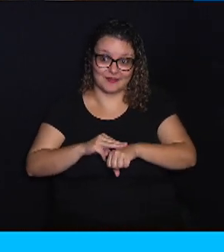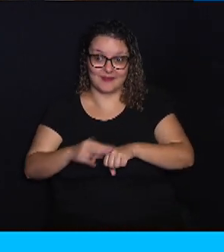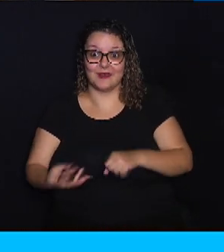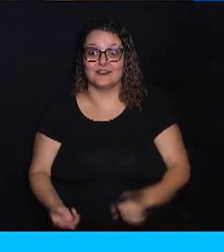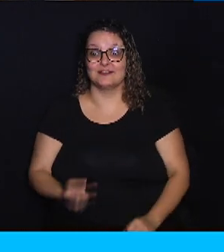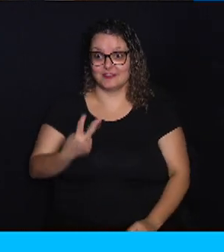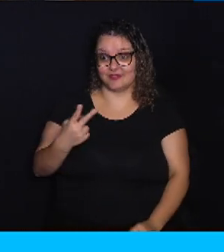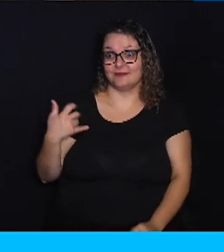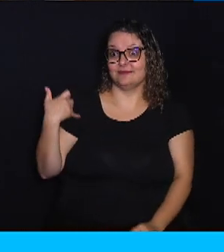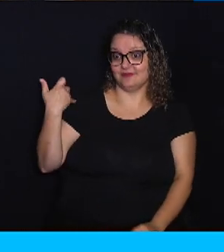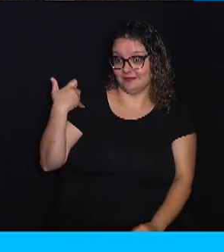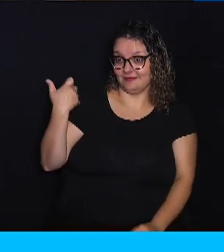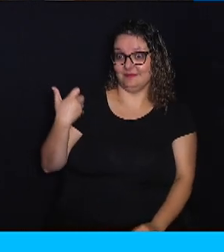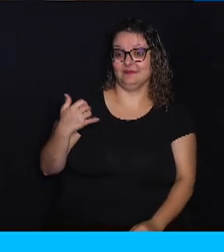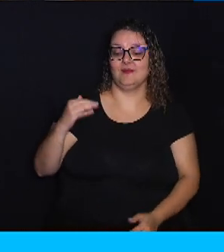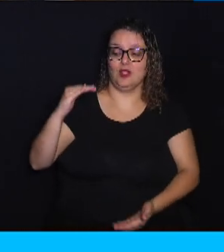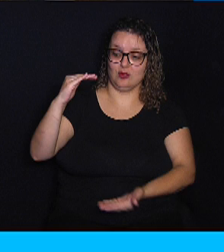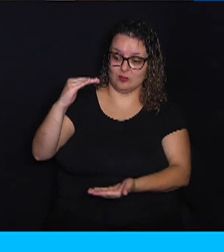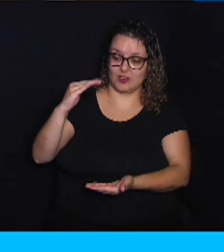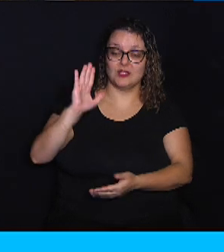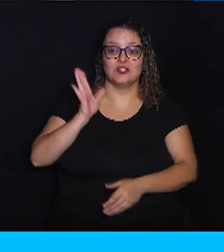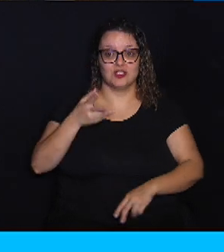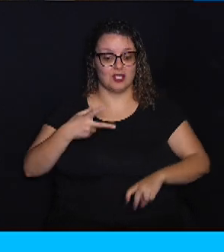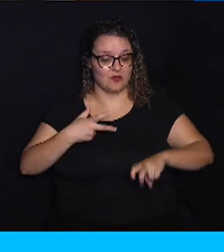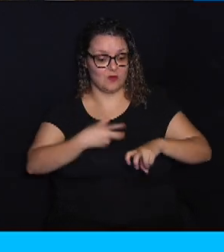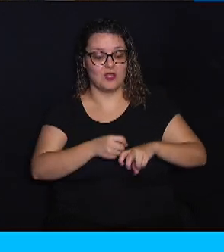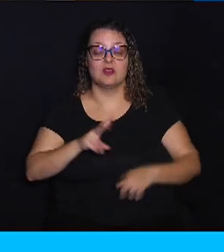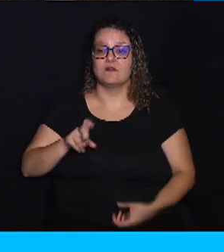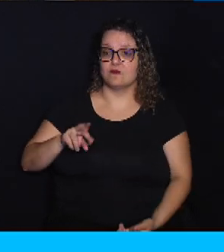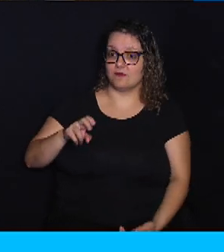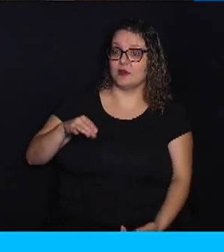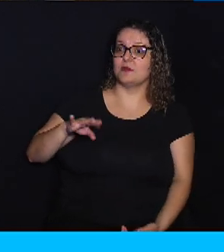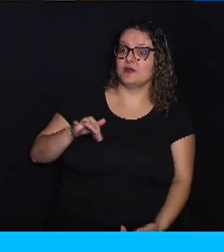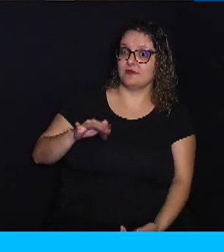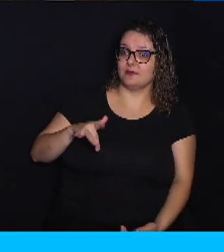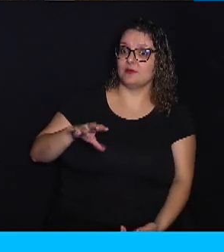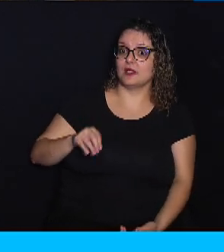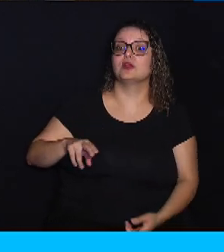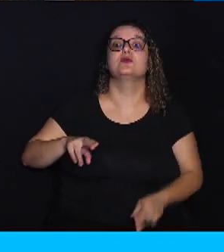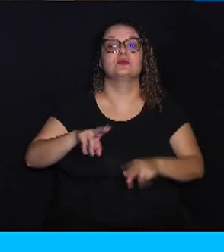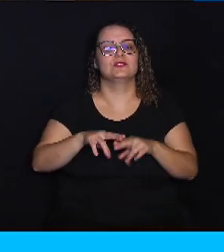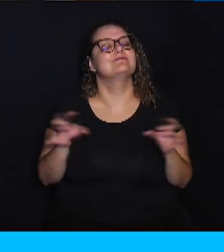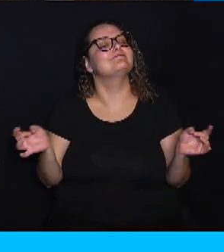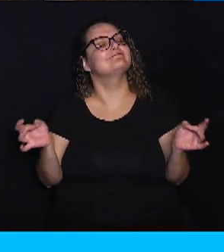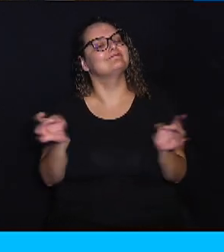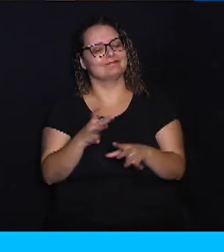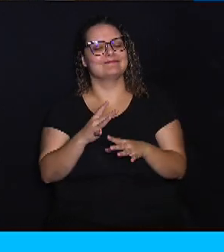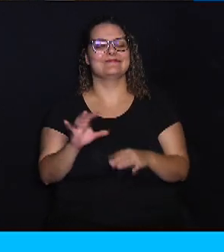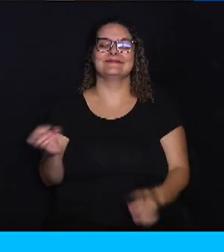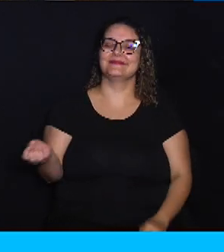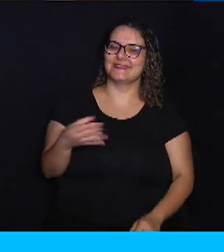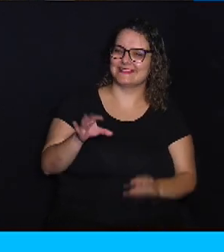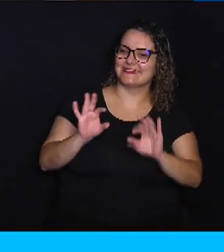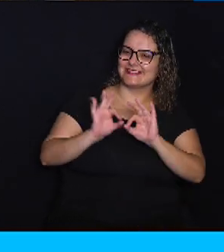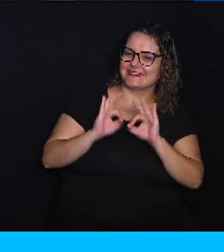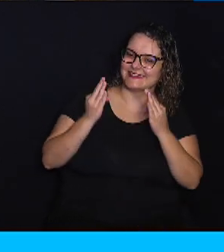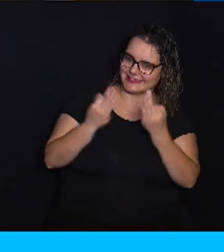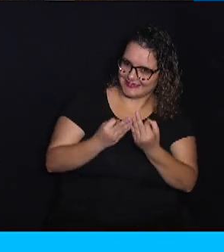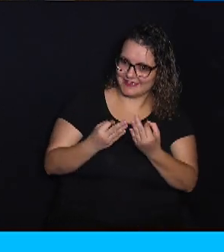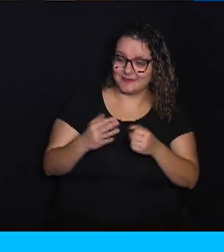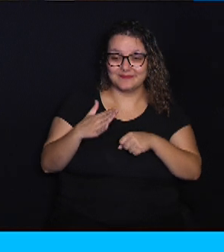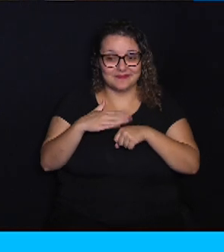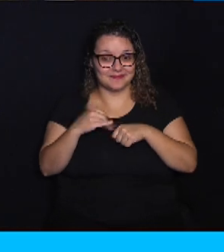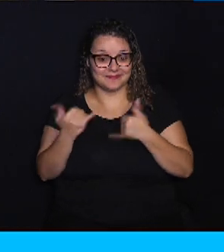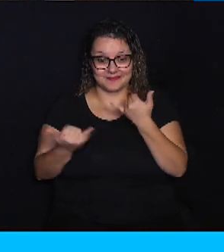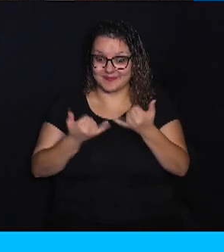e é de porte médio. Já foi vacinado e vermifugado e por isso está prontinho para um novo lar. É muito dócil e